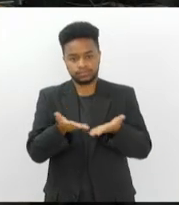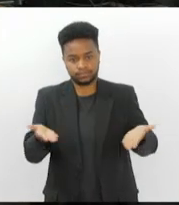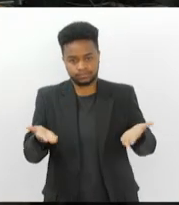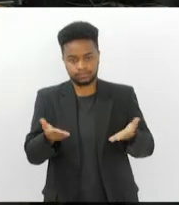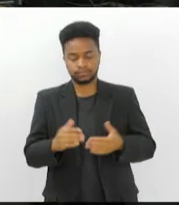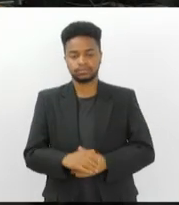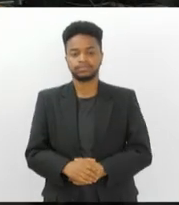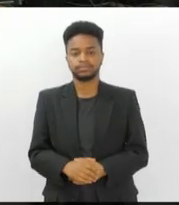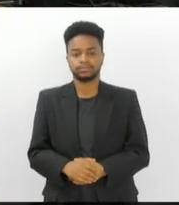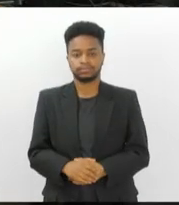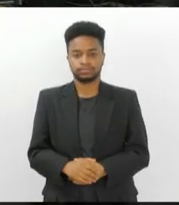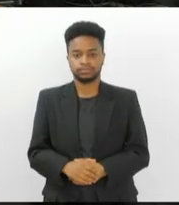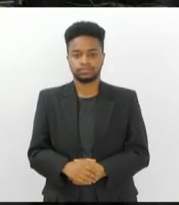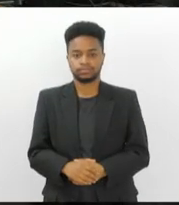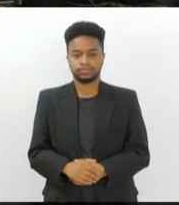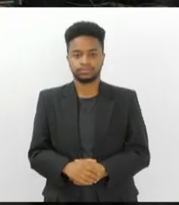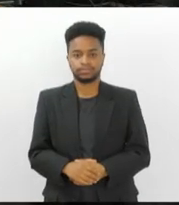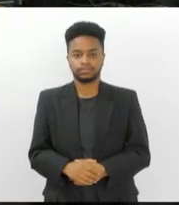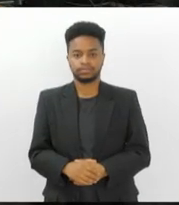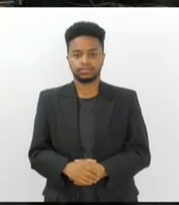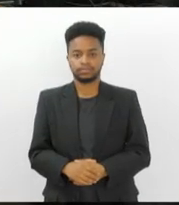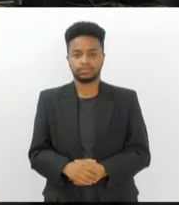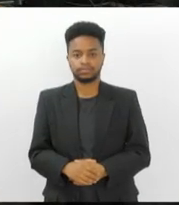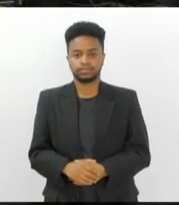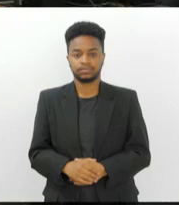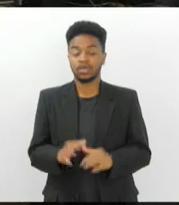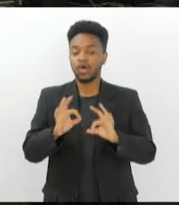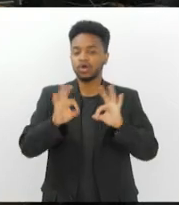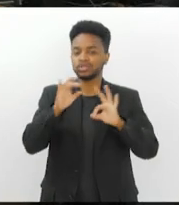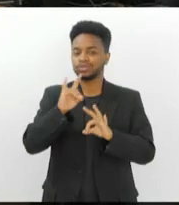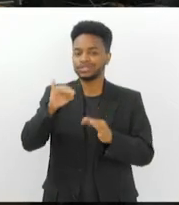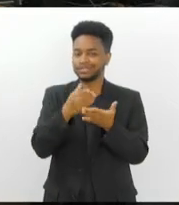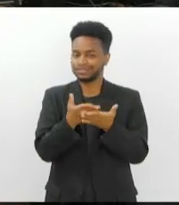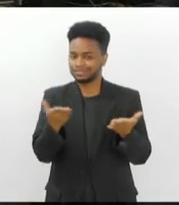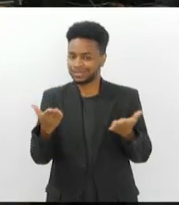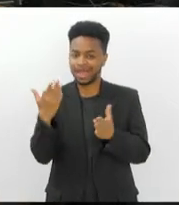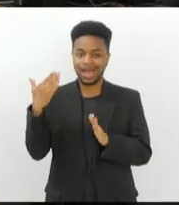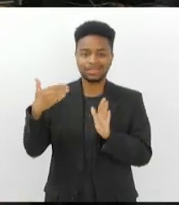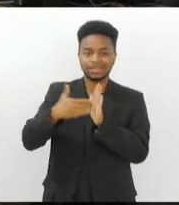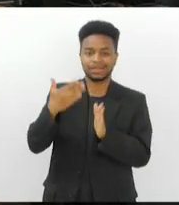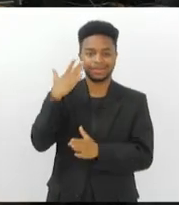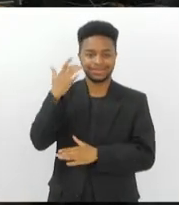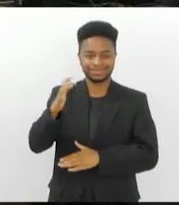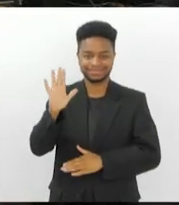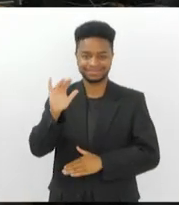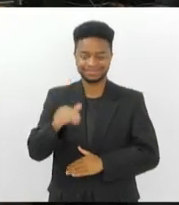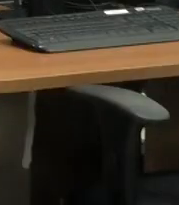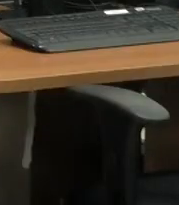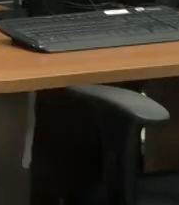arrobaalerja.rj.gov.br. Um ótimo dia para você e até amanhã.